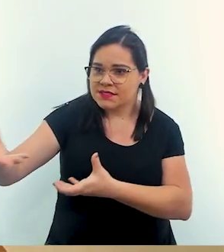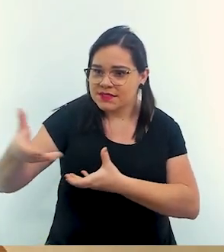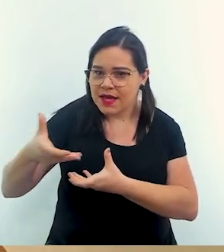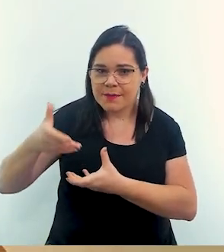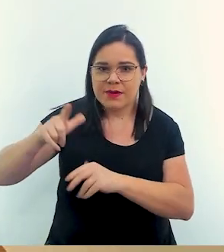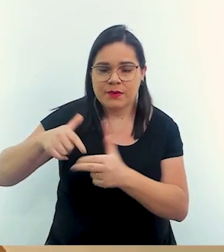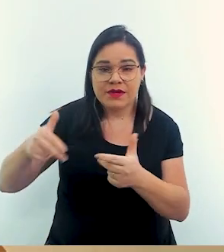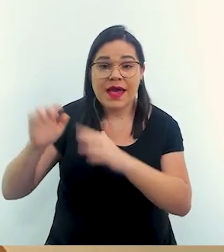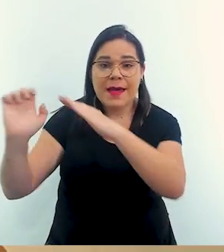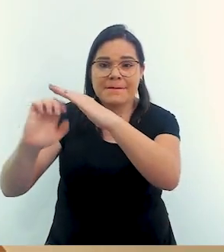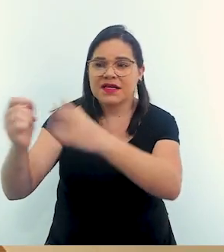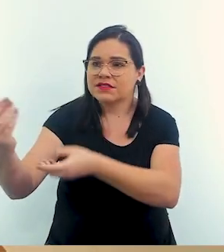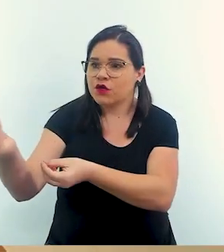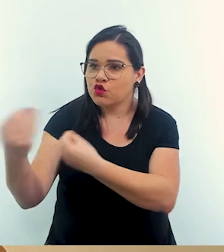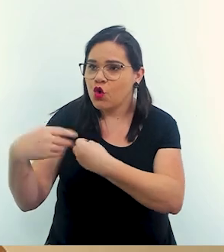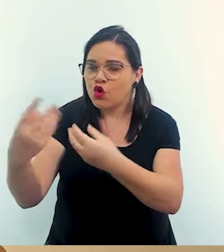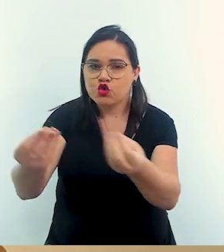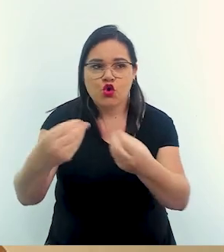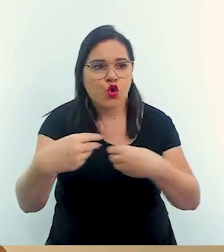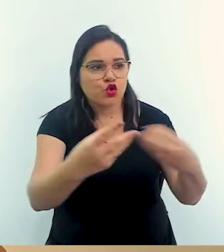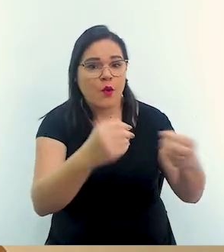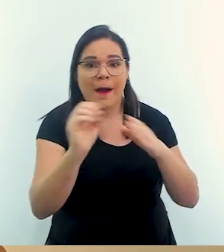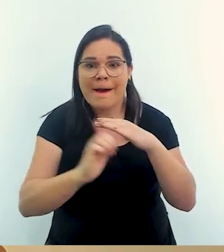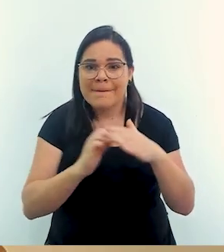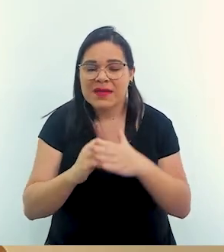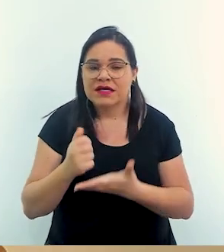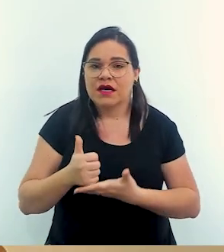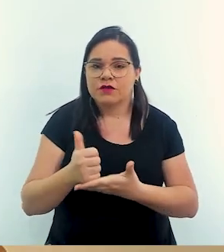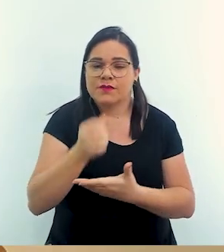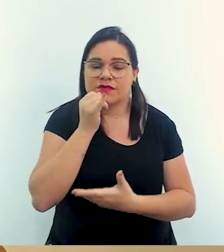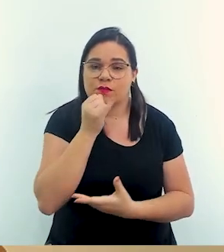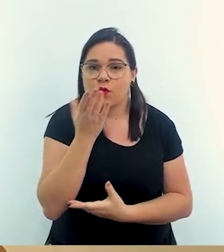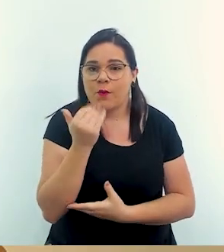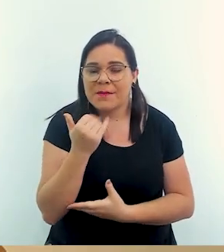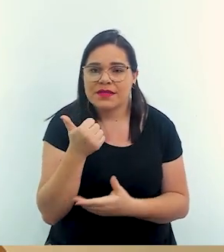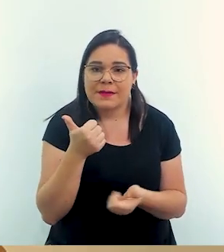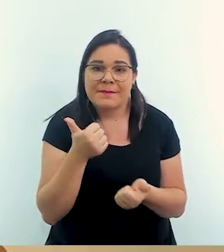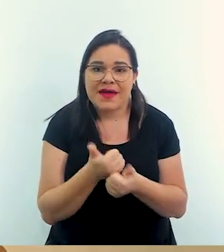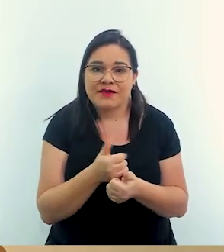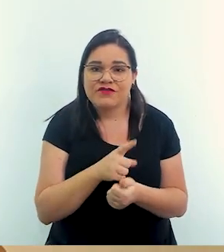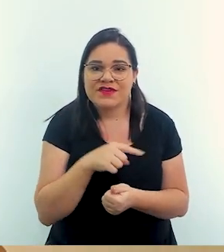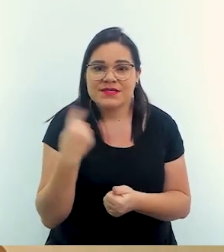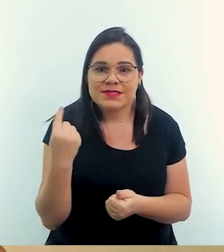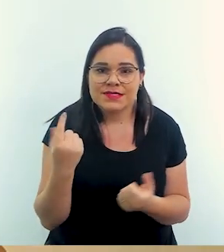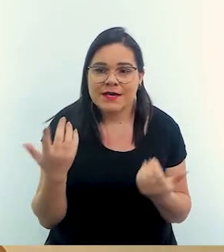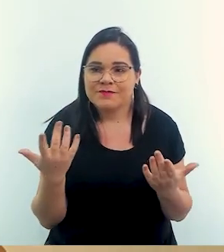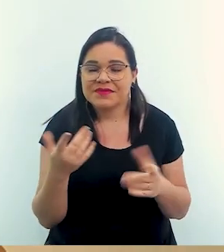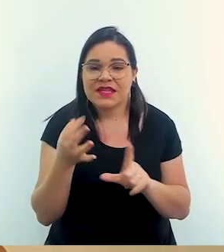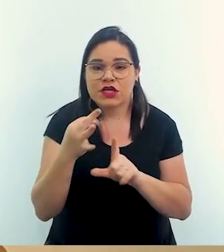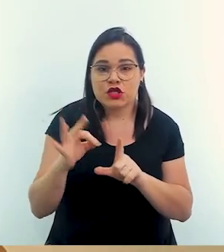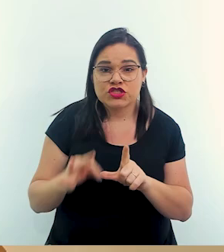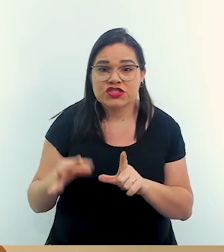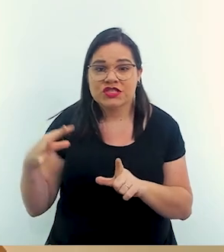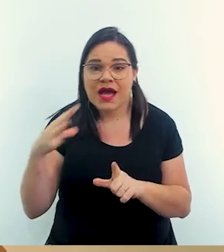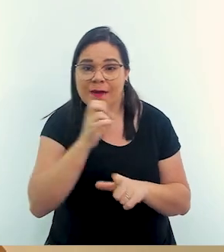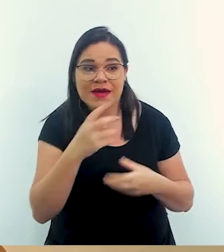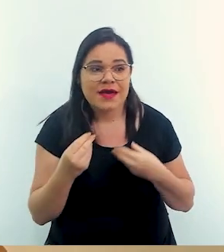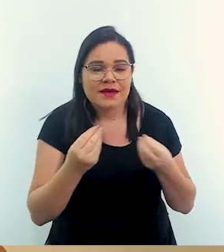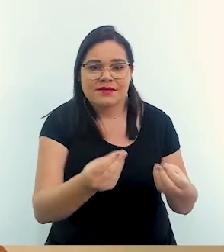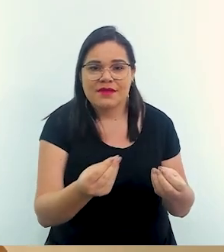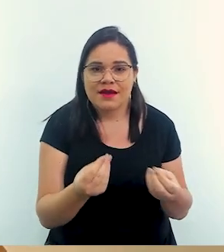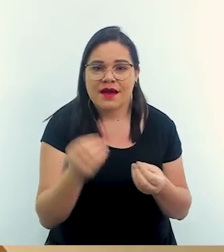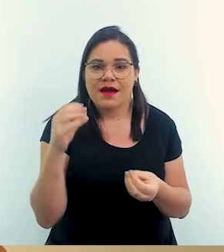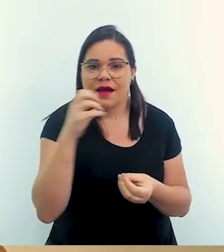quantidade de insumos de empresas porque as empresas ali elas estão com por exemplo um alimento ali próximo do vencimento e ela tem a logística rápida